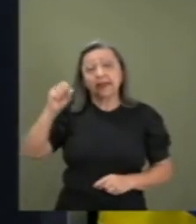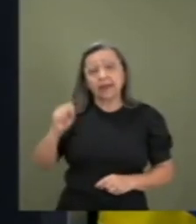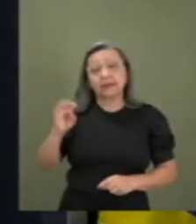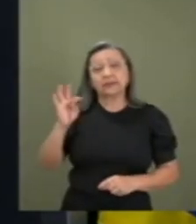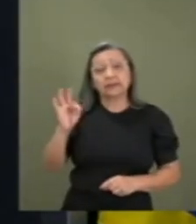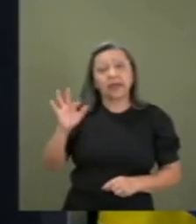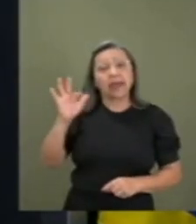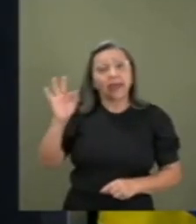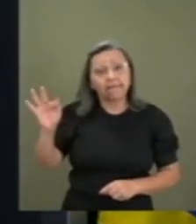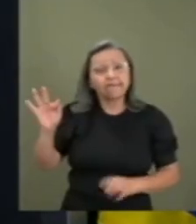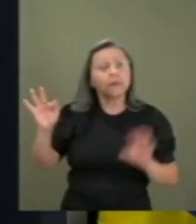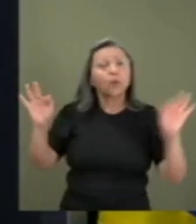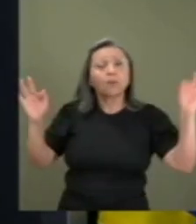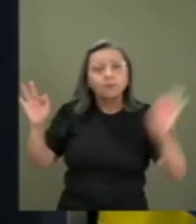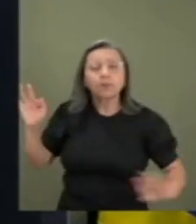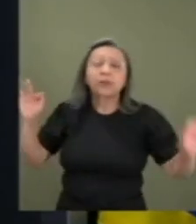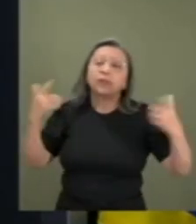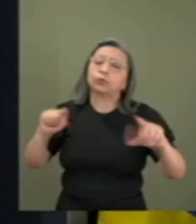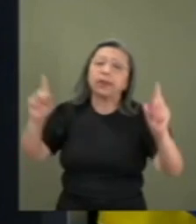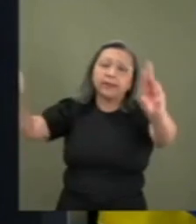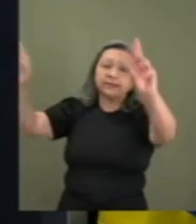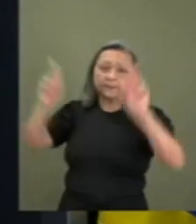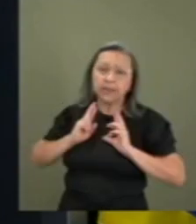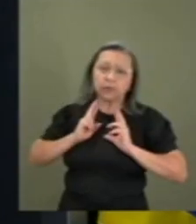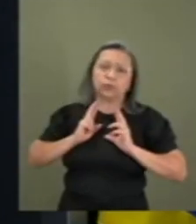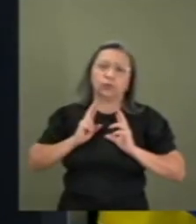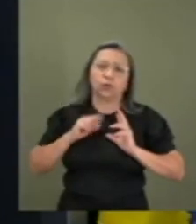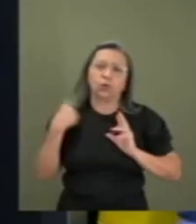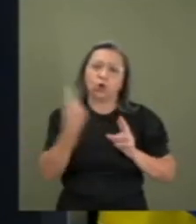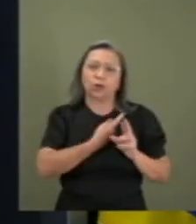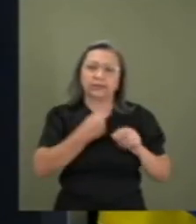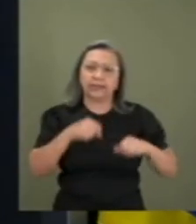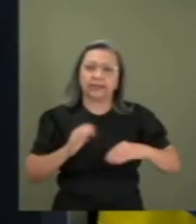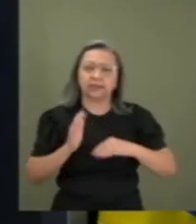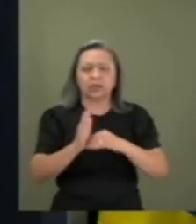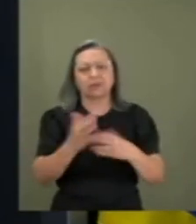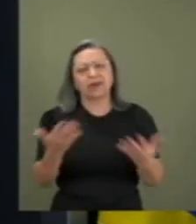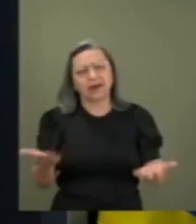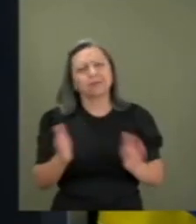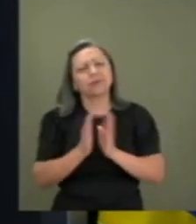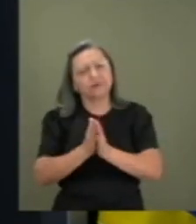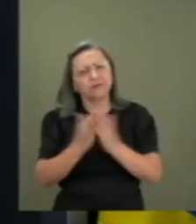respeito por nós. Vamos combinar, vamos aceitar.